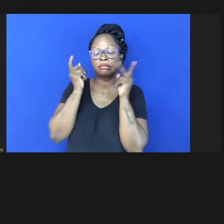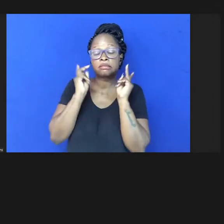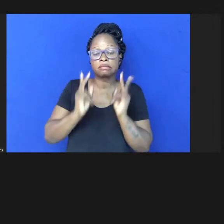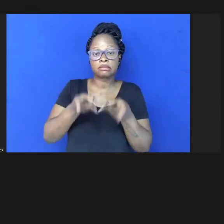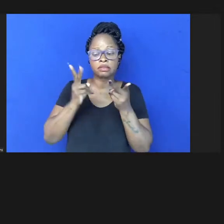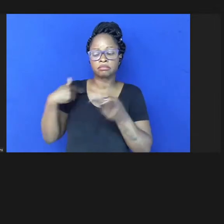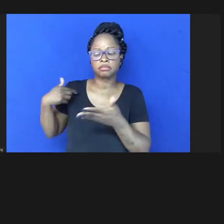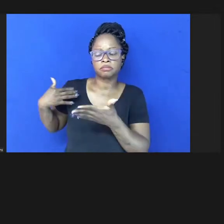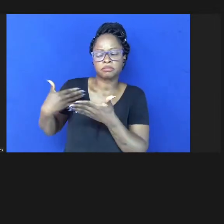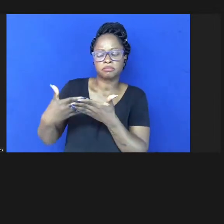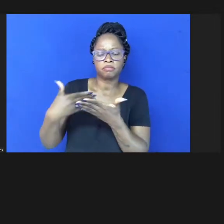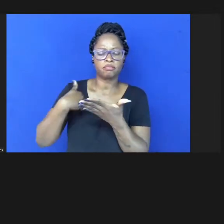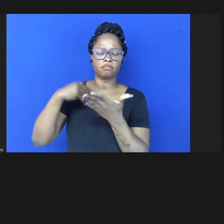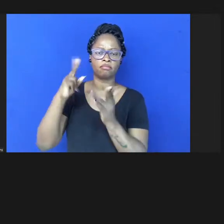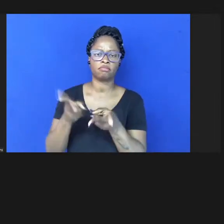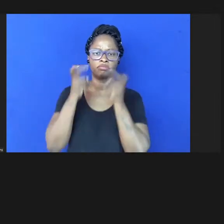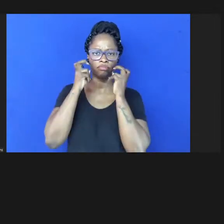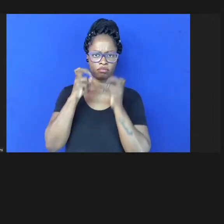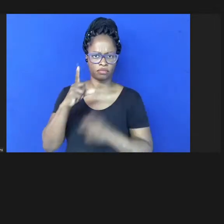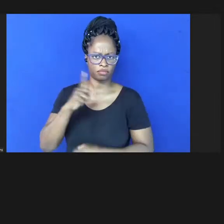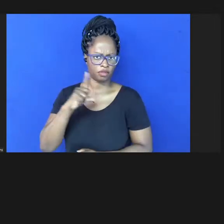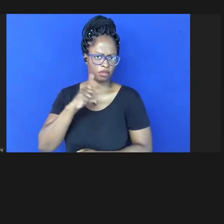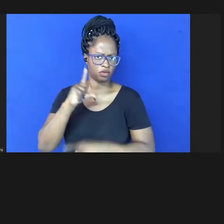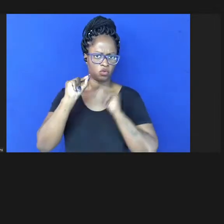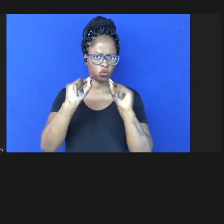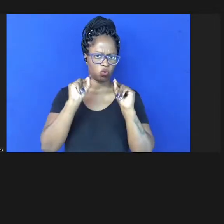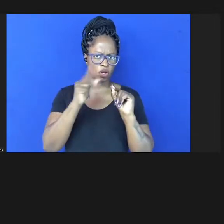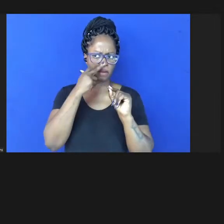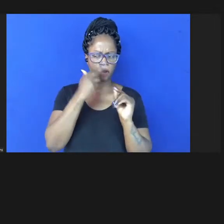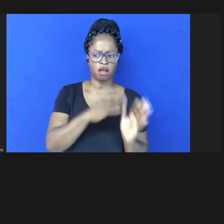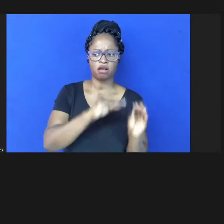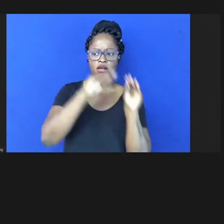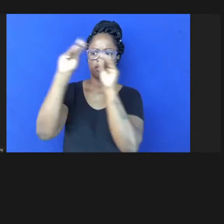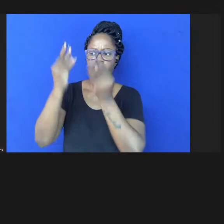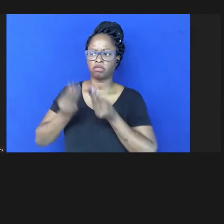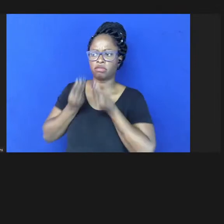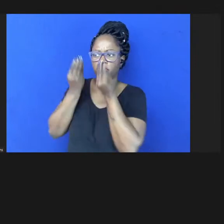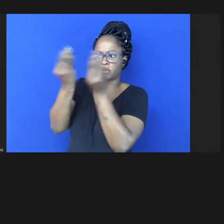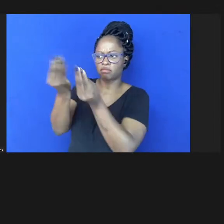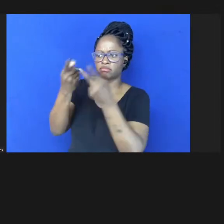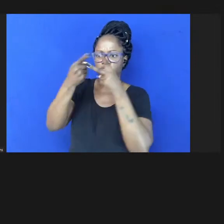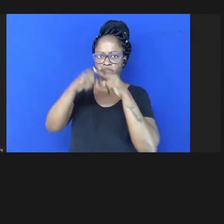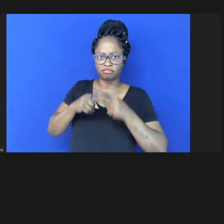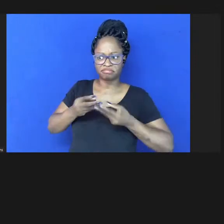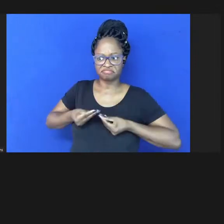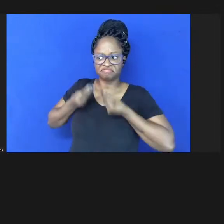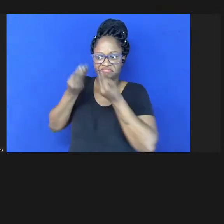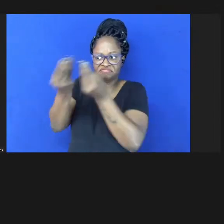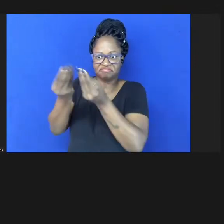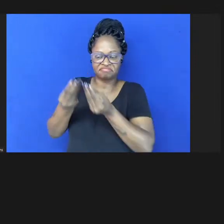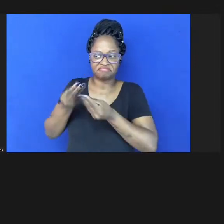eles passam adiante as revisões para